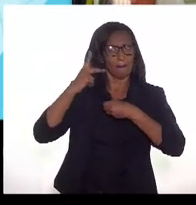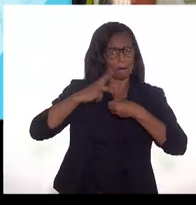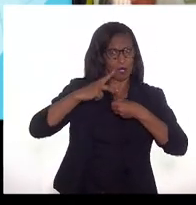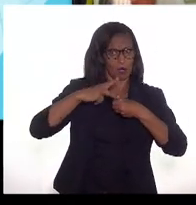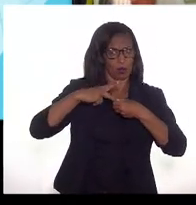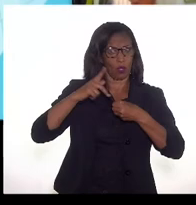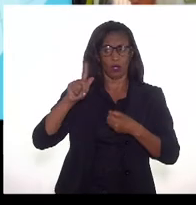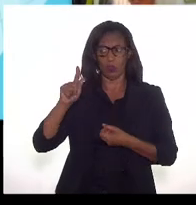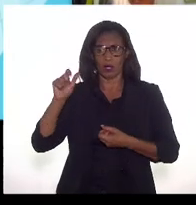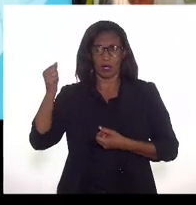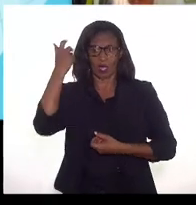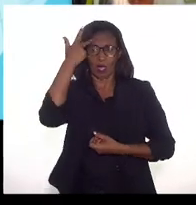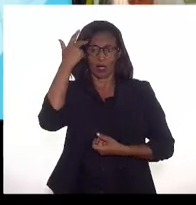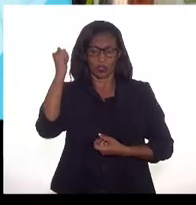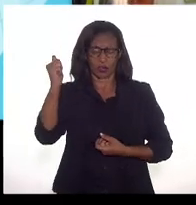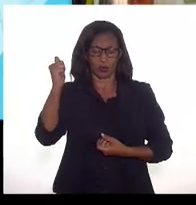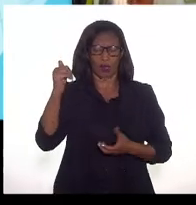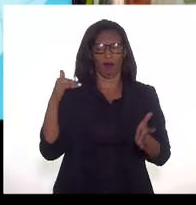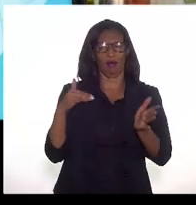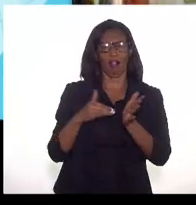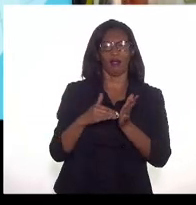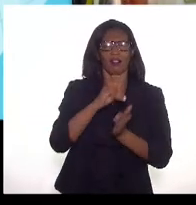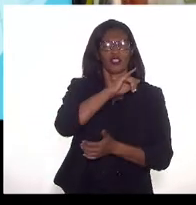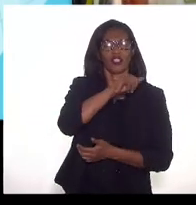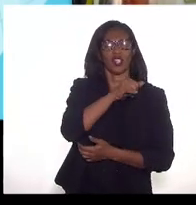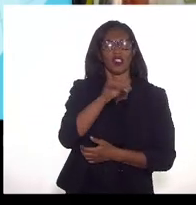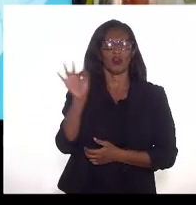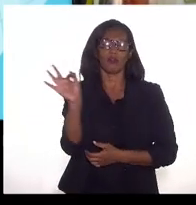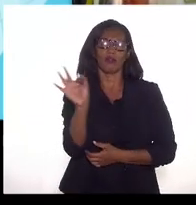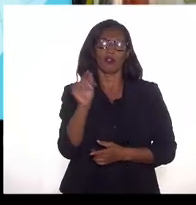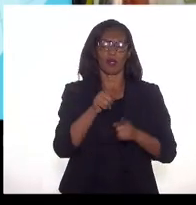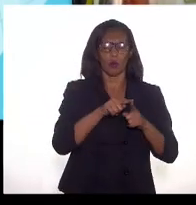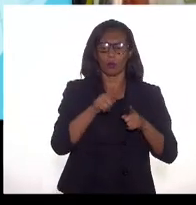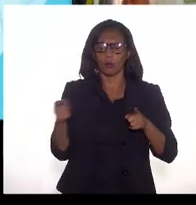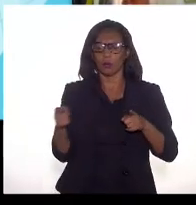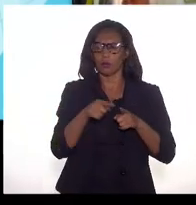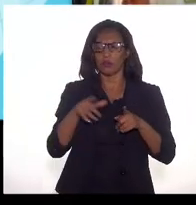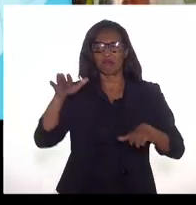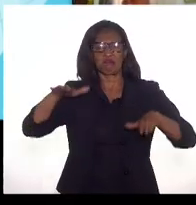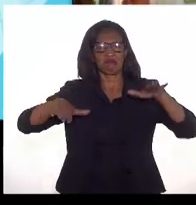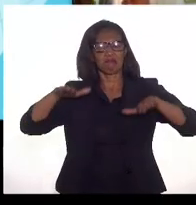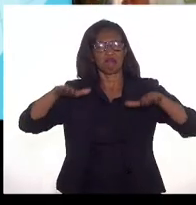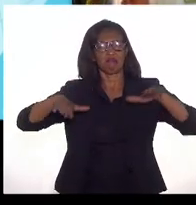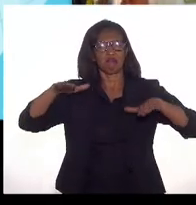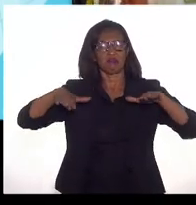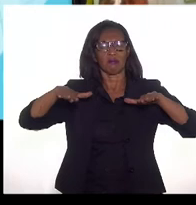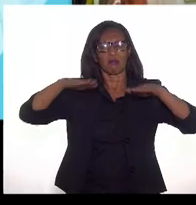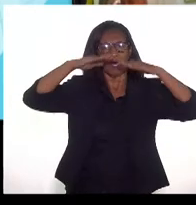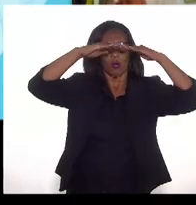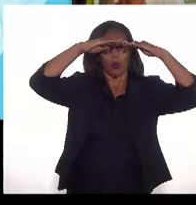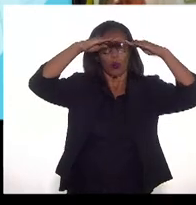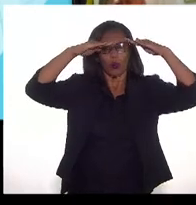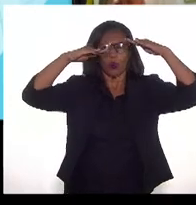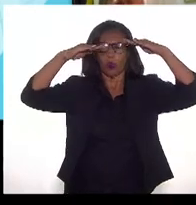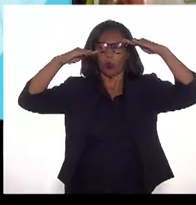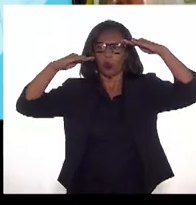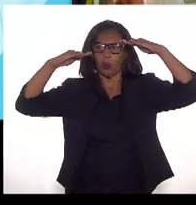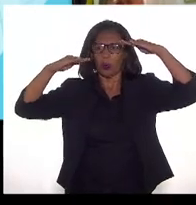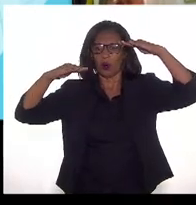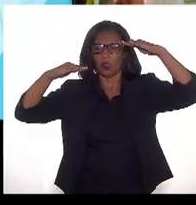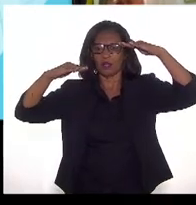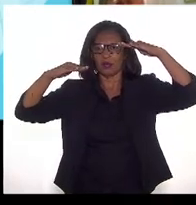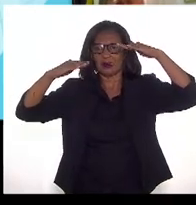A média de janeiro e fevereiro desse ano está ligeiramente inferior à média